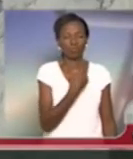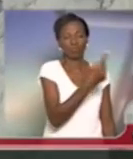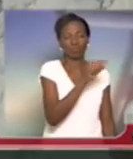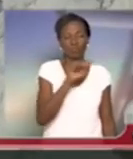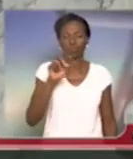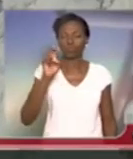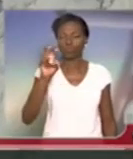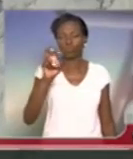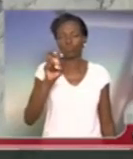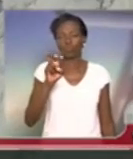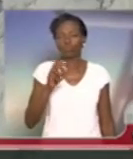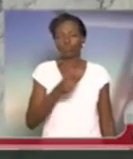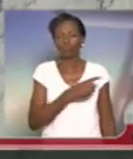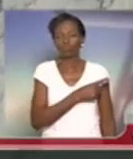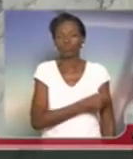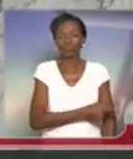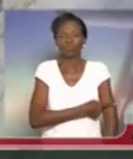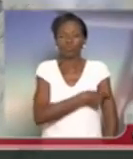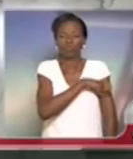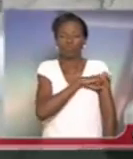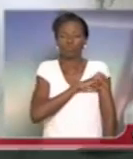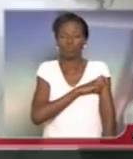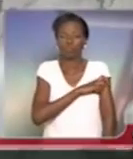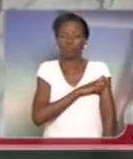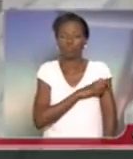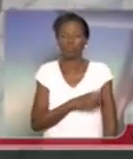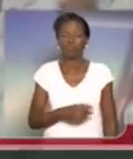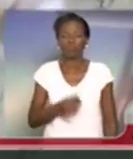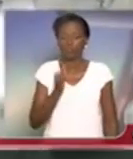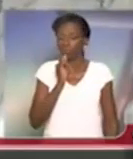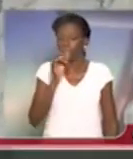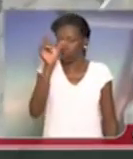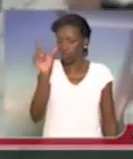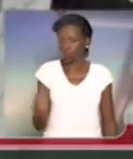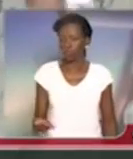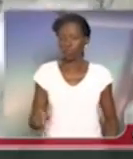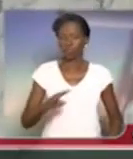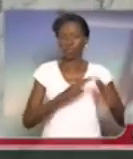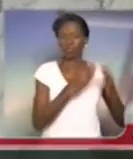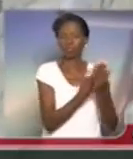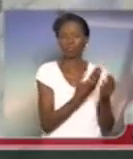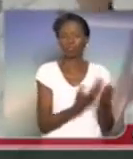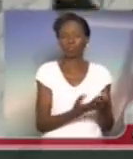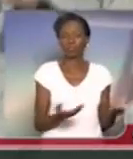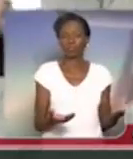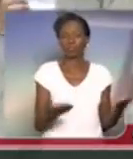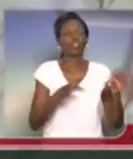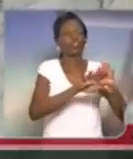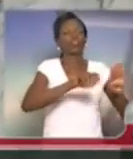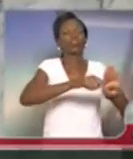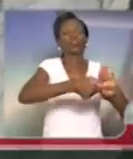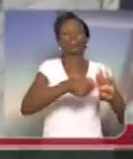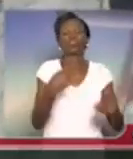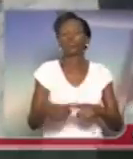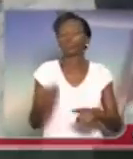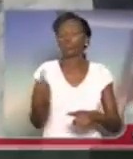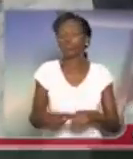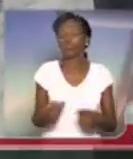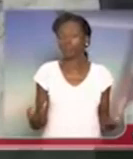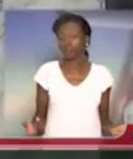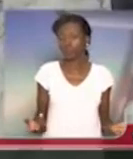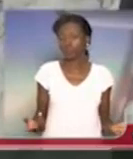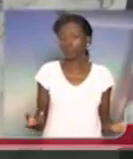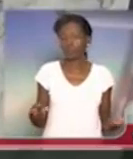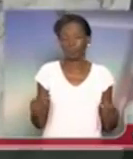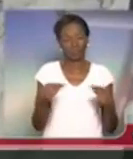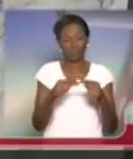quinto ano, que oferece qualidade de ensino, que é um exemplo de escola. A escola está sendo fechada, bem a cara do PSDB. Tudo que funcionar bem, ele fecha. Tem aqui